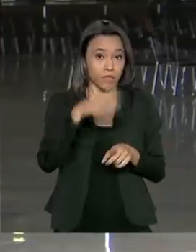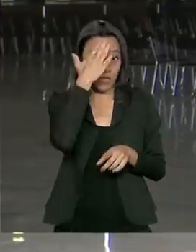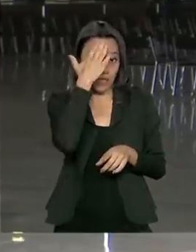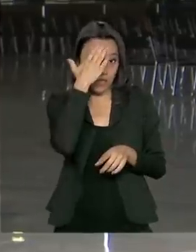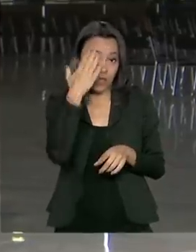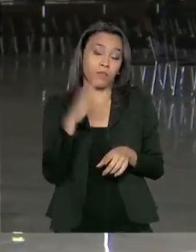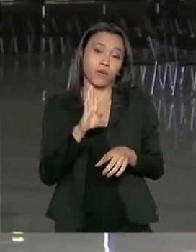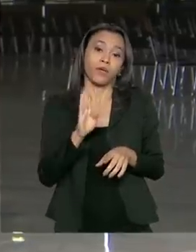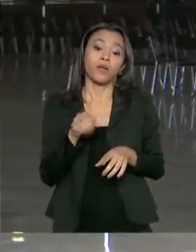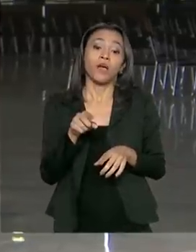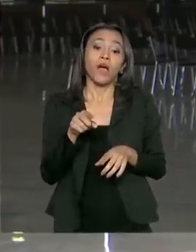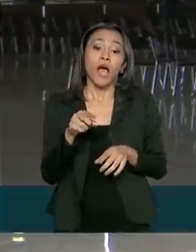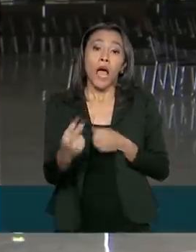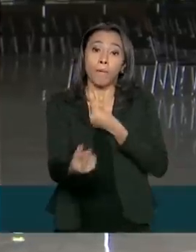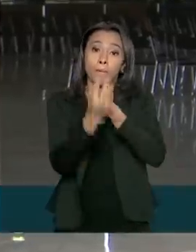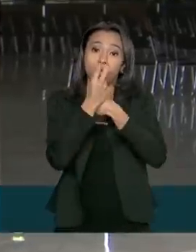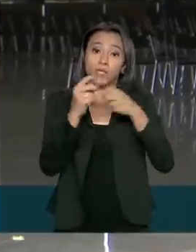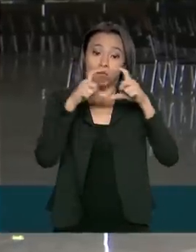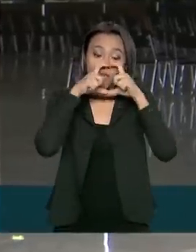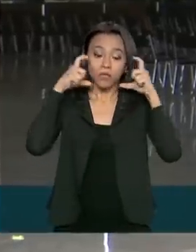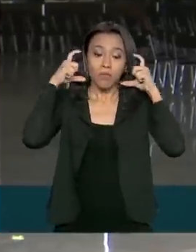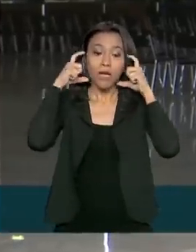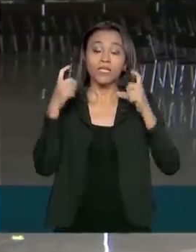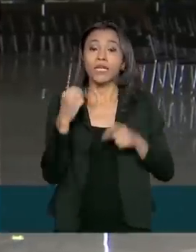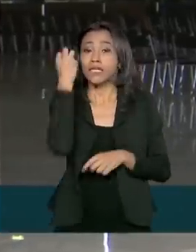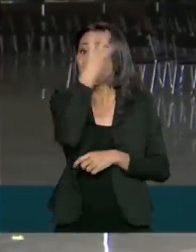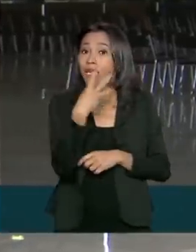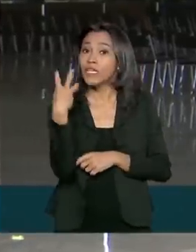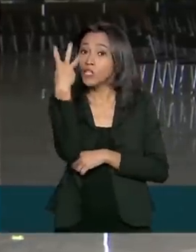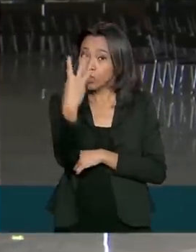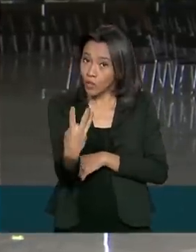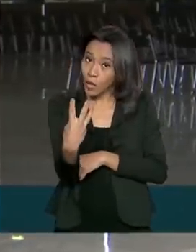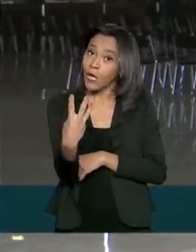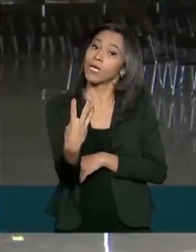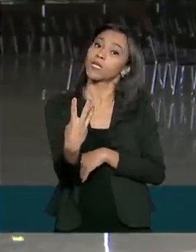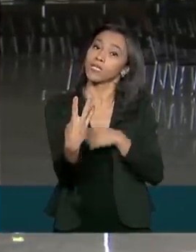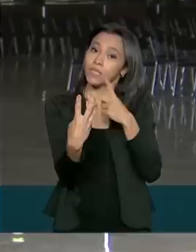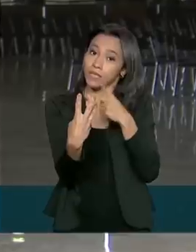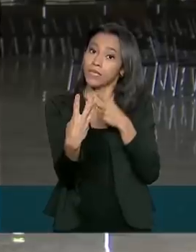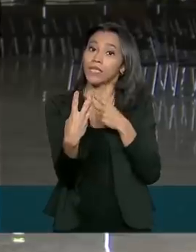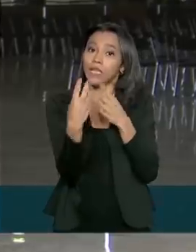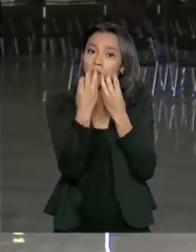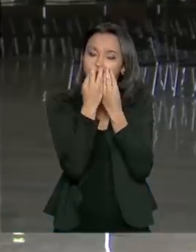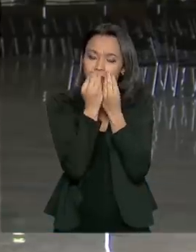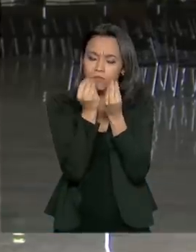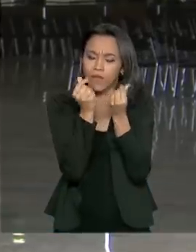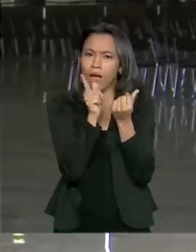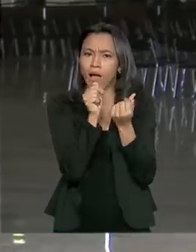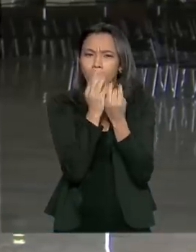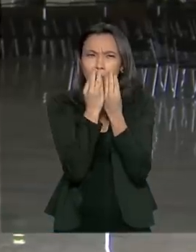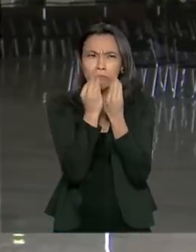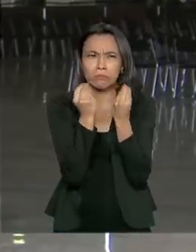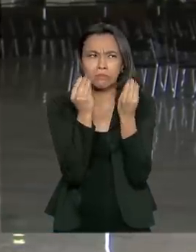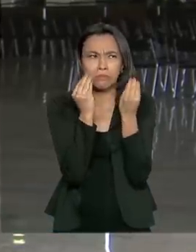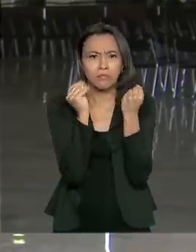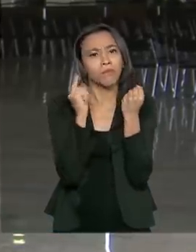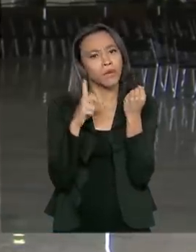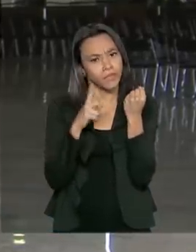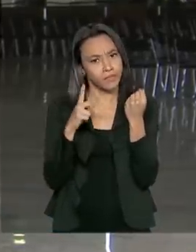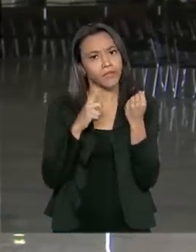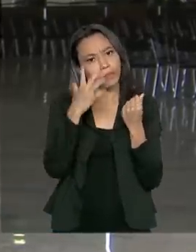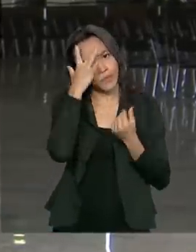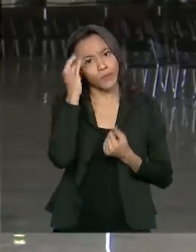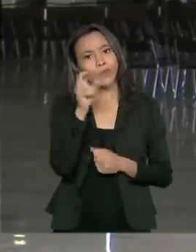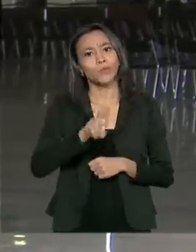A proteção dessas máscaras dura em média três horas, que é quando elas começam a ficar úmidas. Mas tem muita gente usando